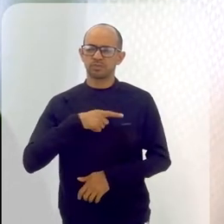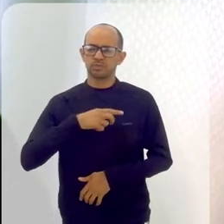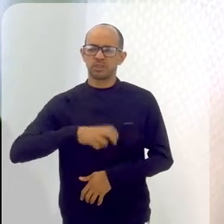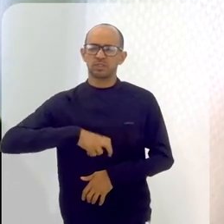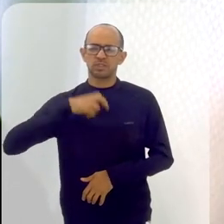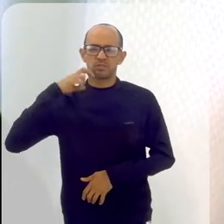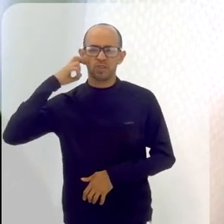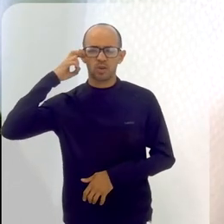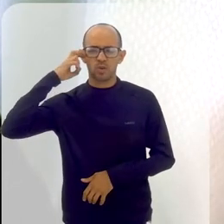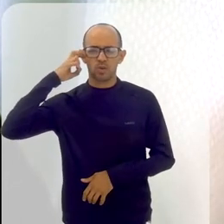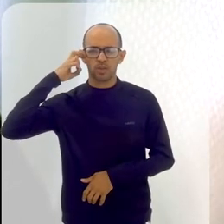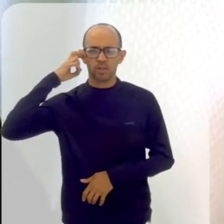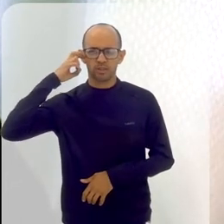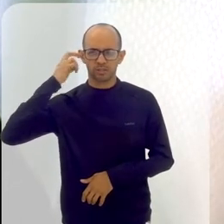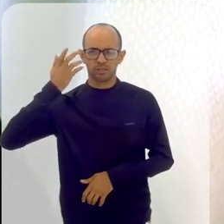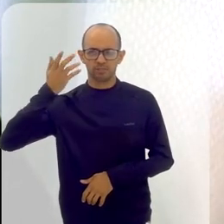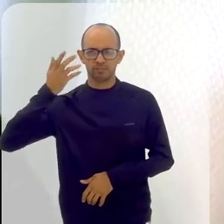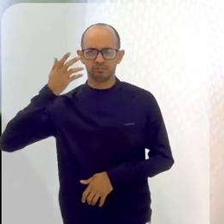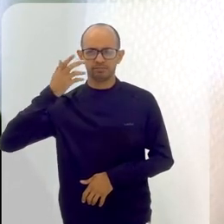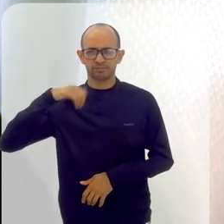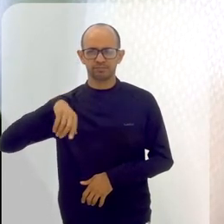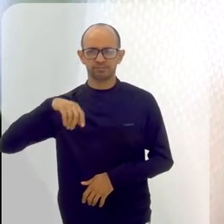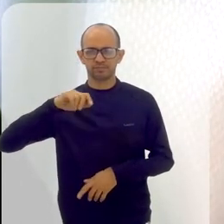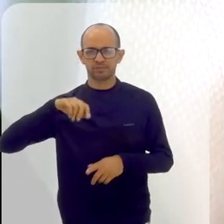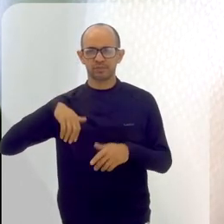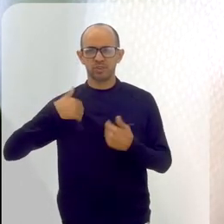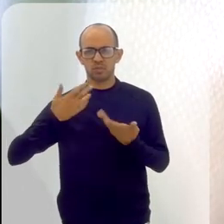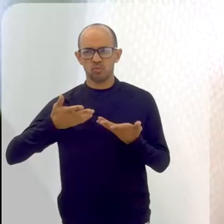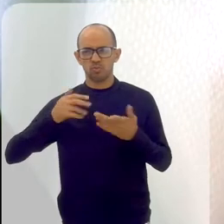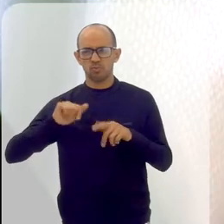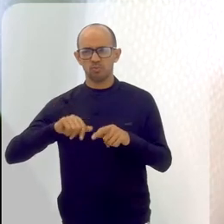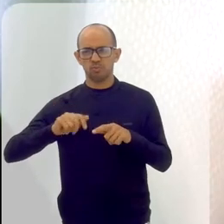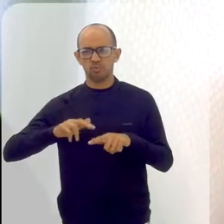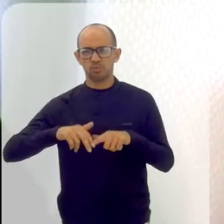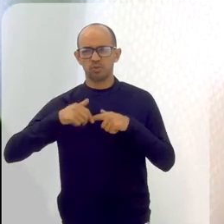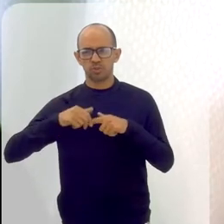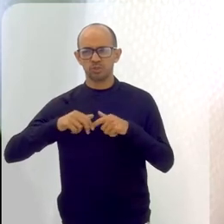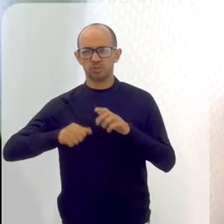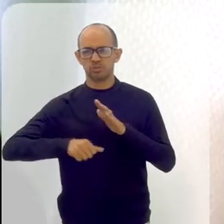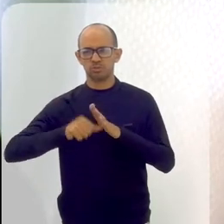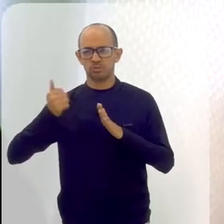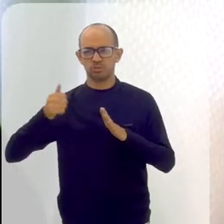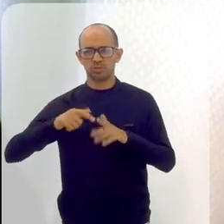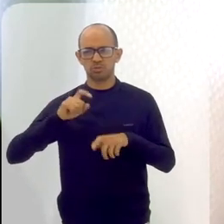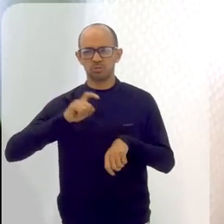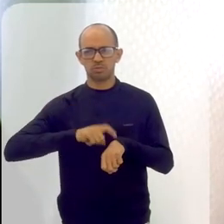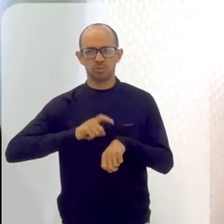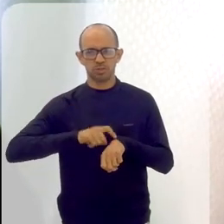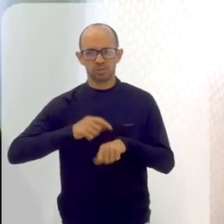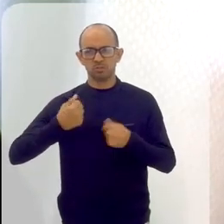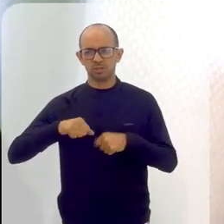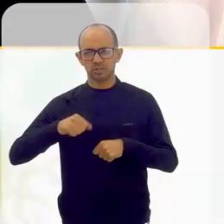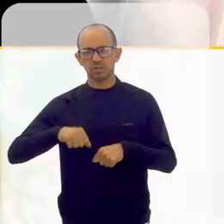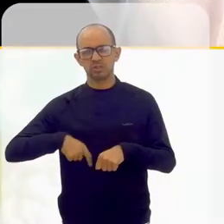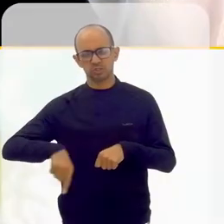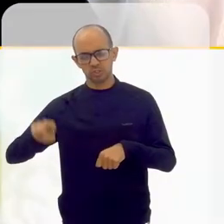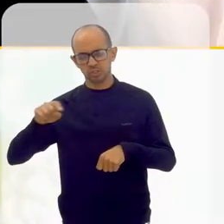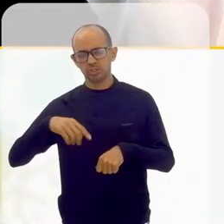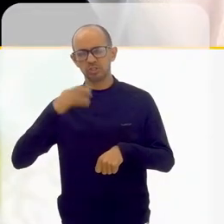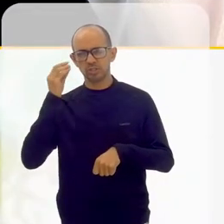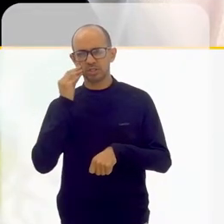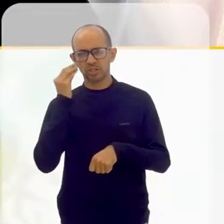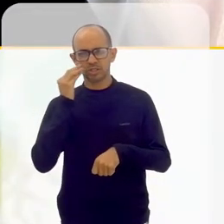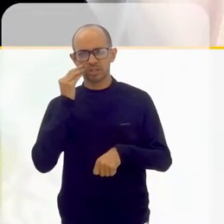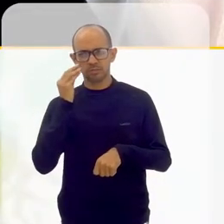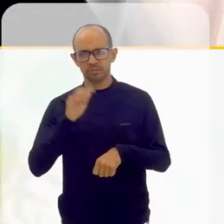vergonha, mas que é facilmente quebrada. Quando um primeiro toma coragem de ir e tampar. Sabe?